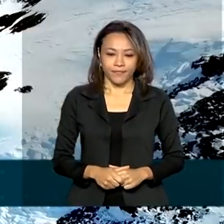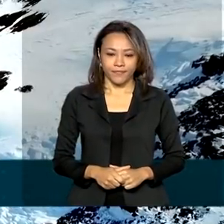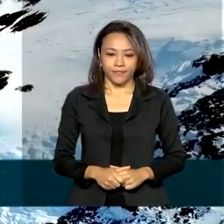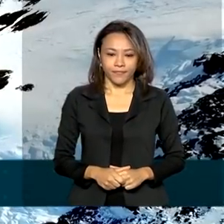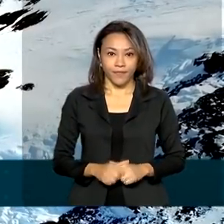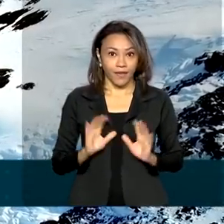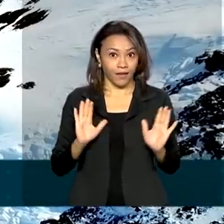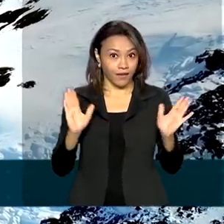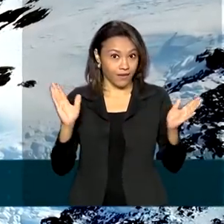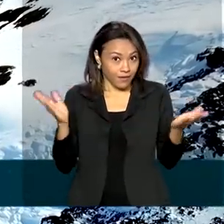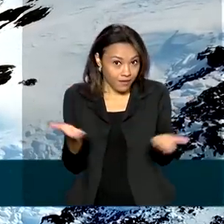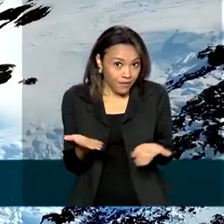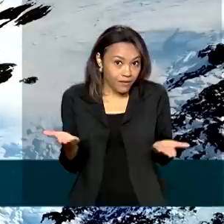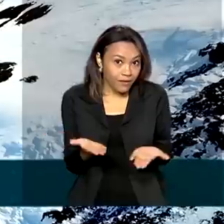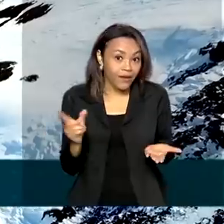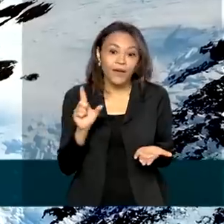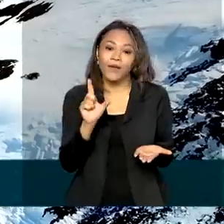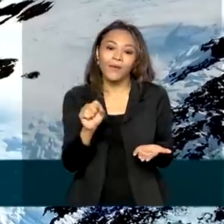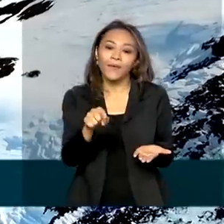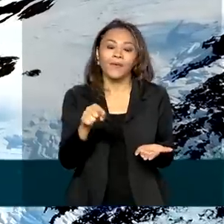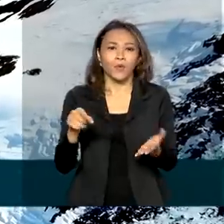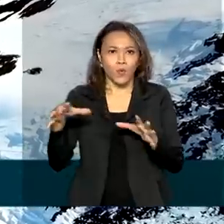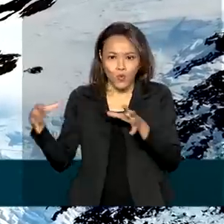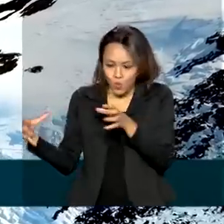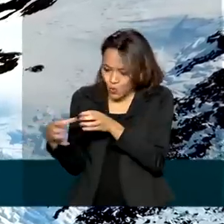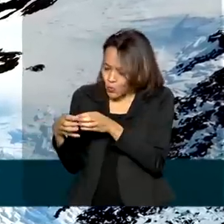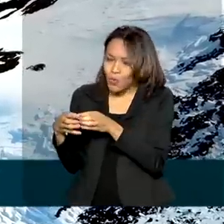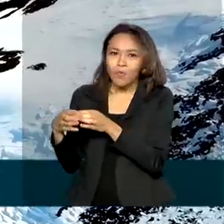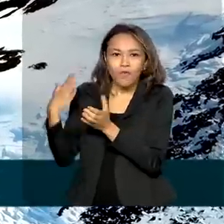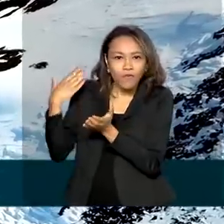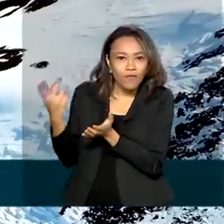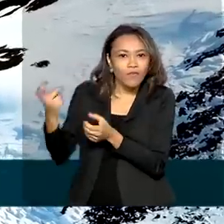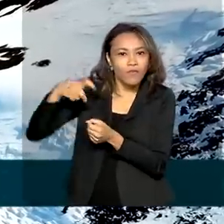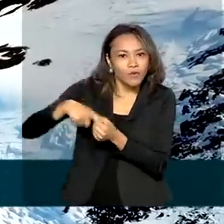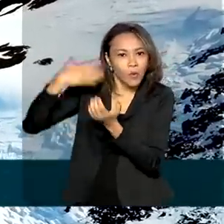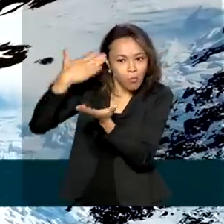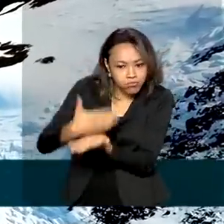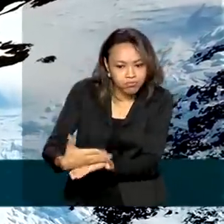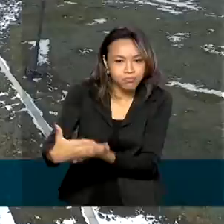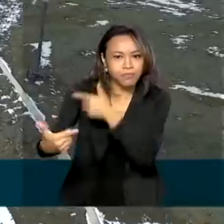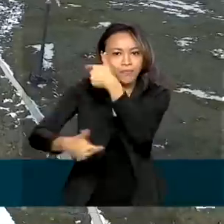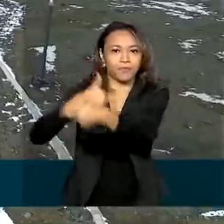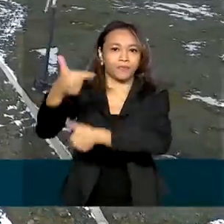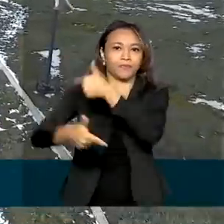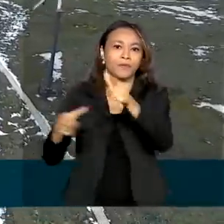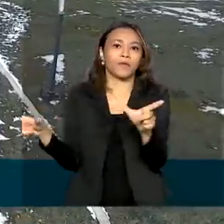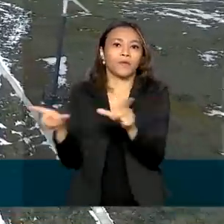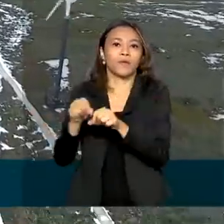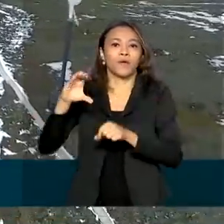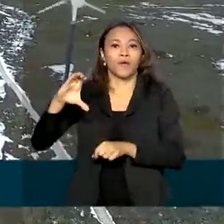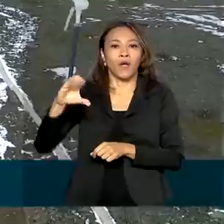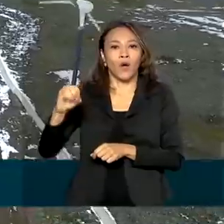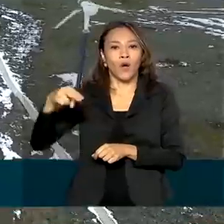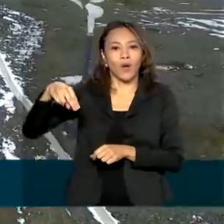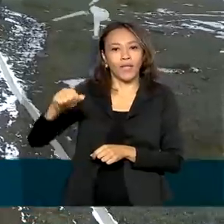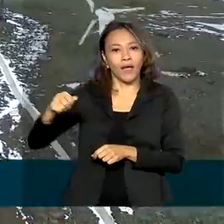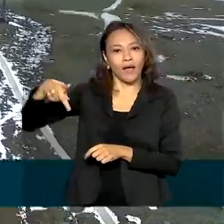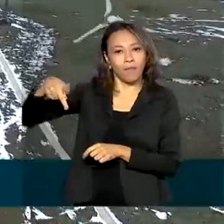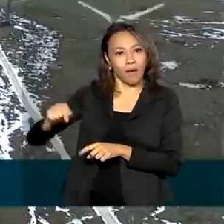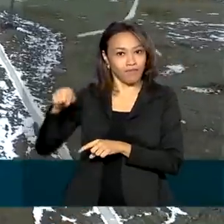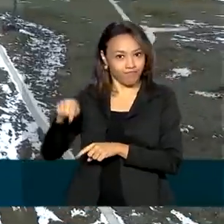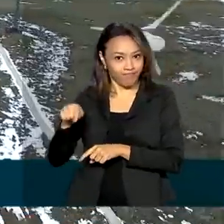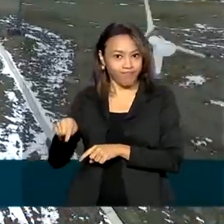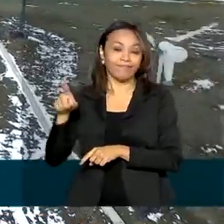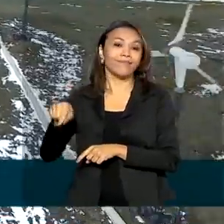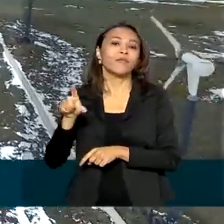Agora, com a reativação do Comitê Nacional de Pesquisas Antárticas, o CONAPA, o protagonismo brasileiro